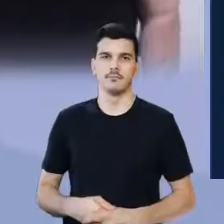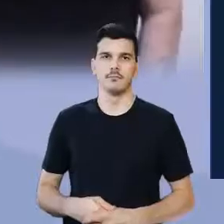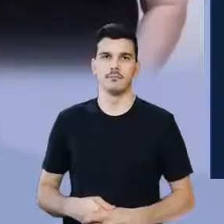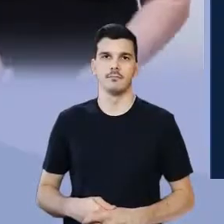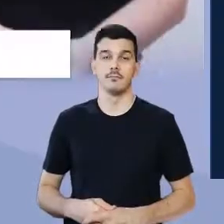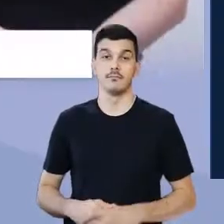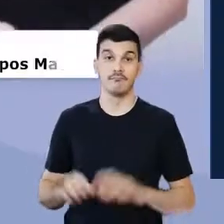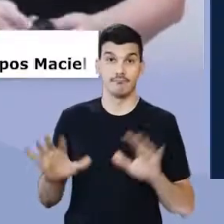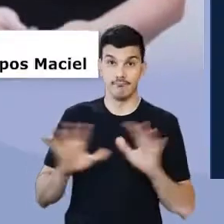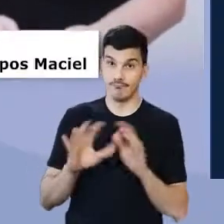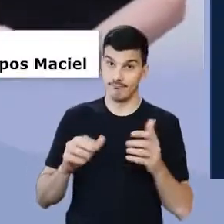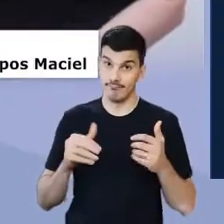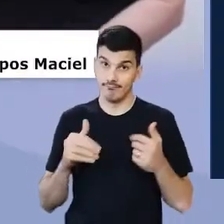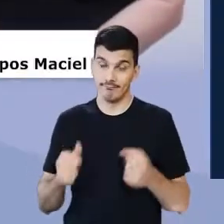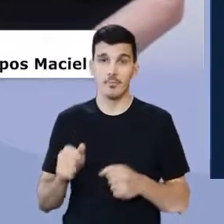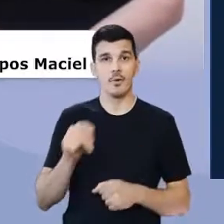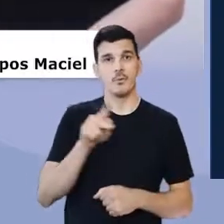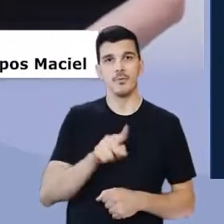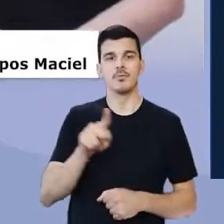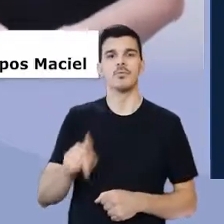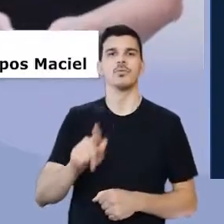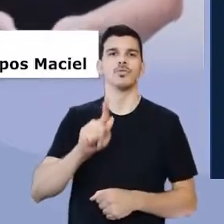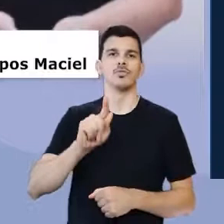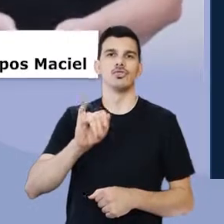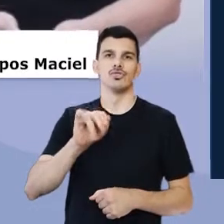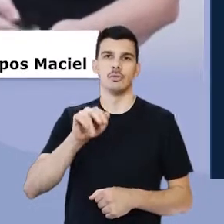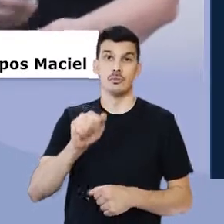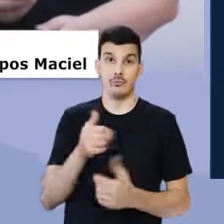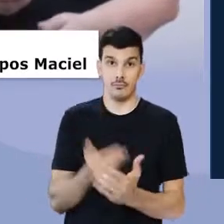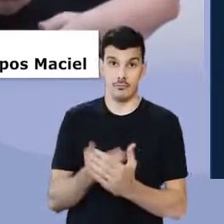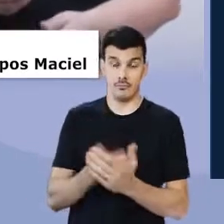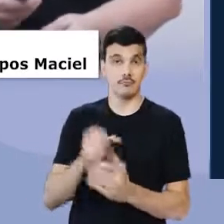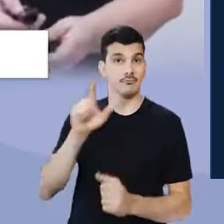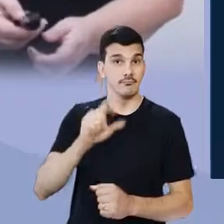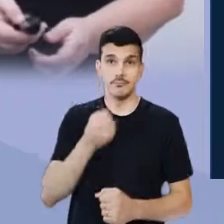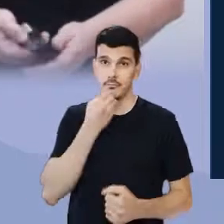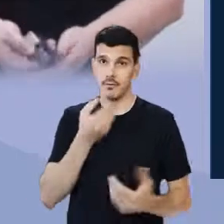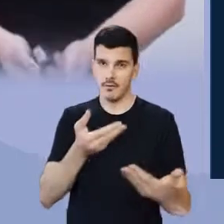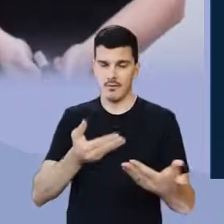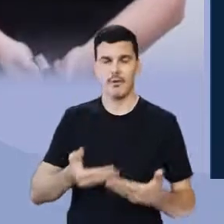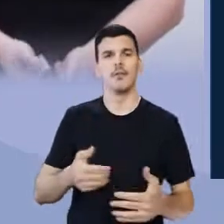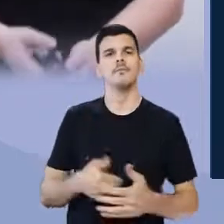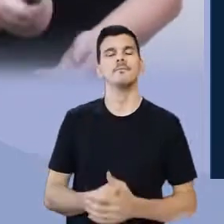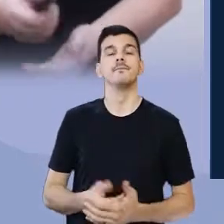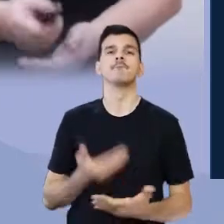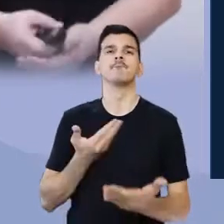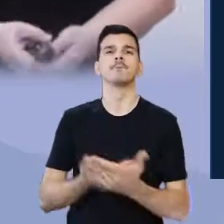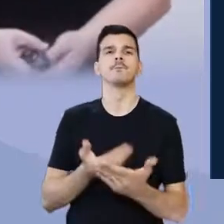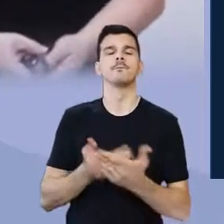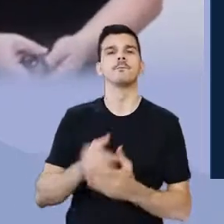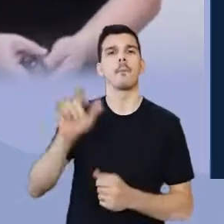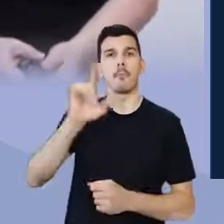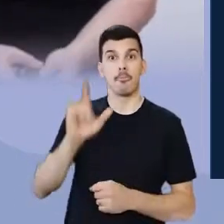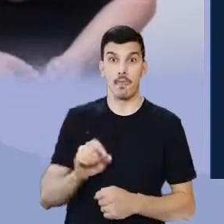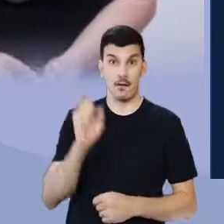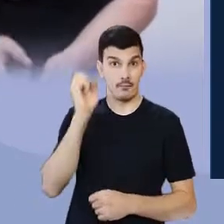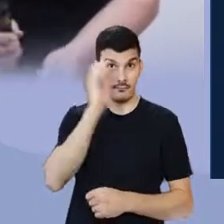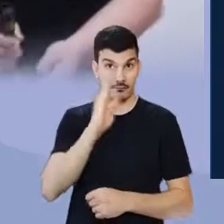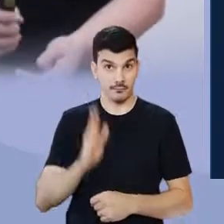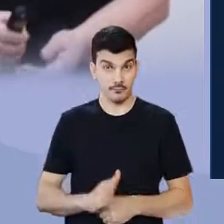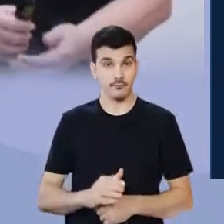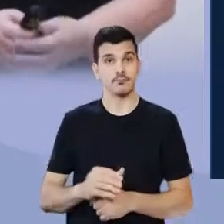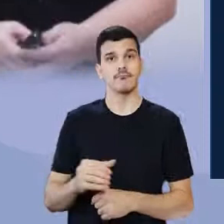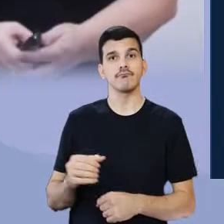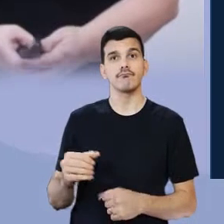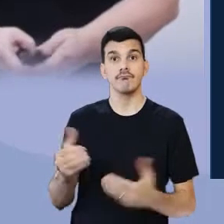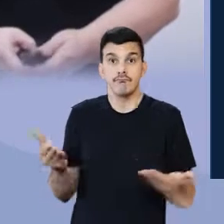Olá pessoal, professora Gina Maciel, aula de literatura, sejam bem-vindos. Nossa aula, Literatura Brasileira